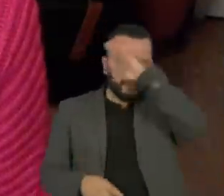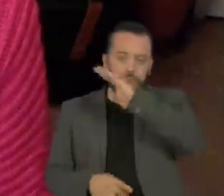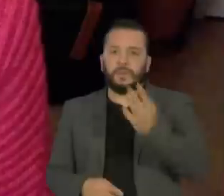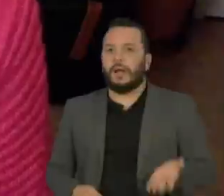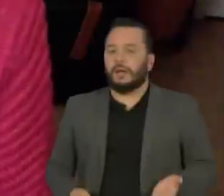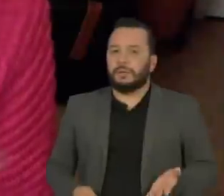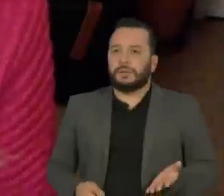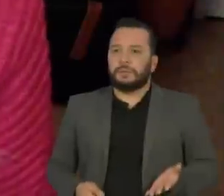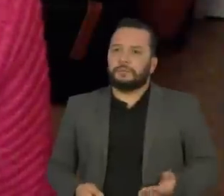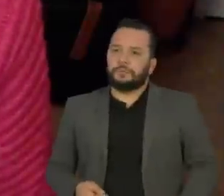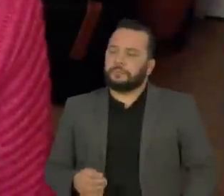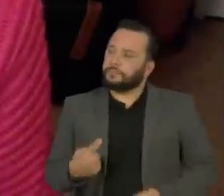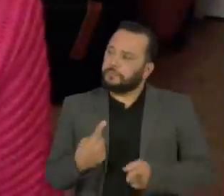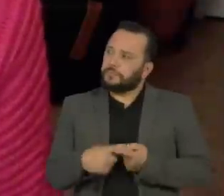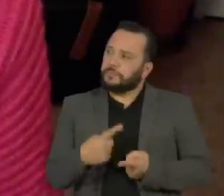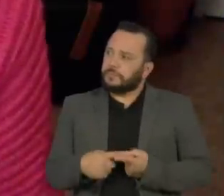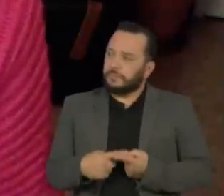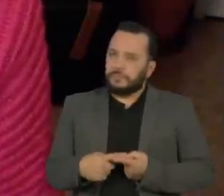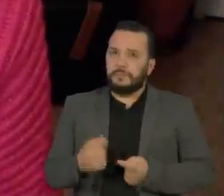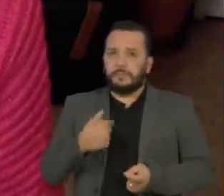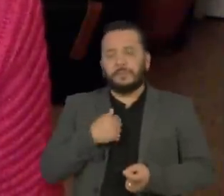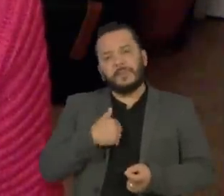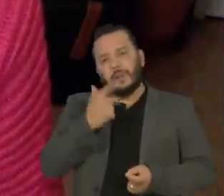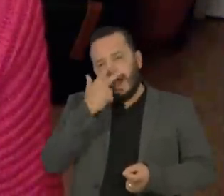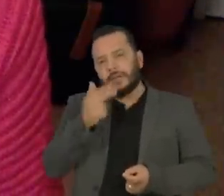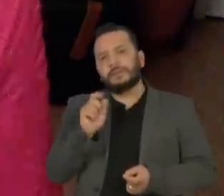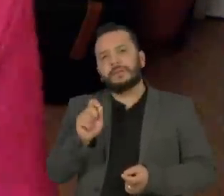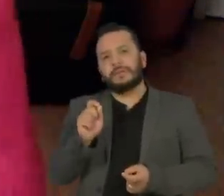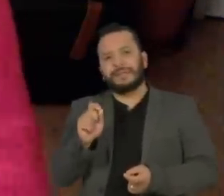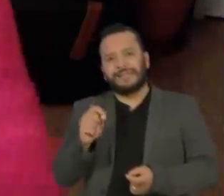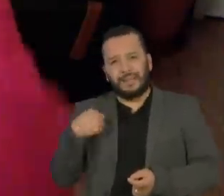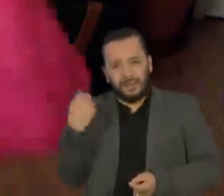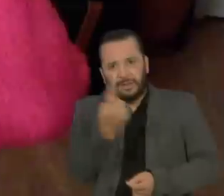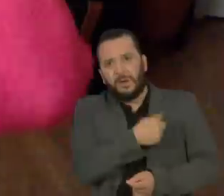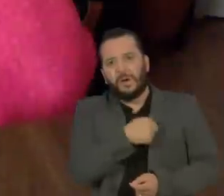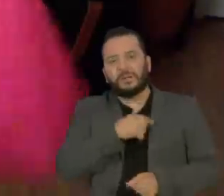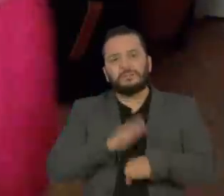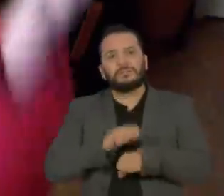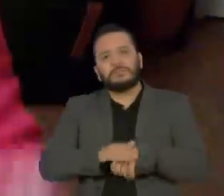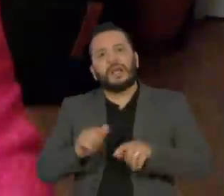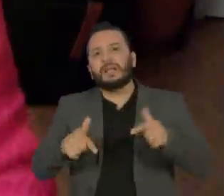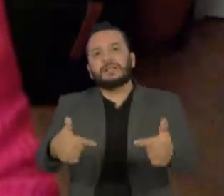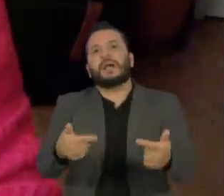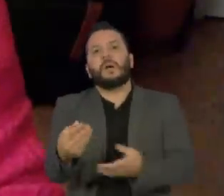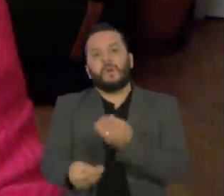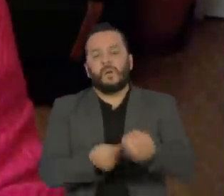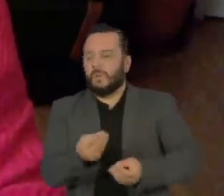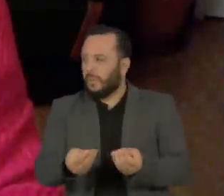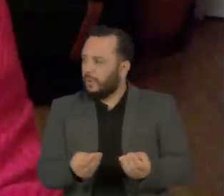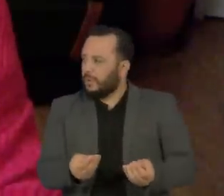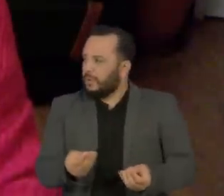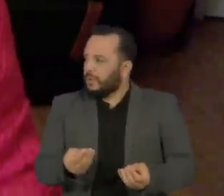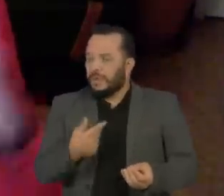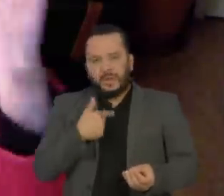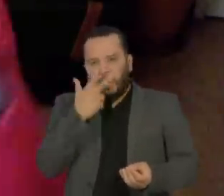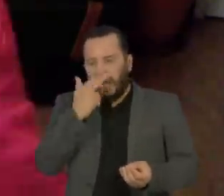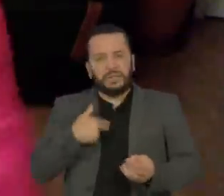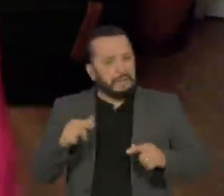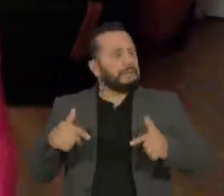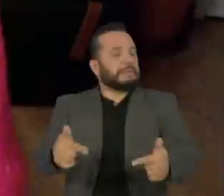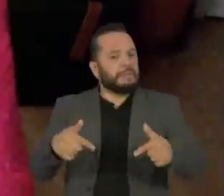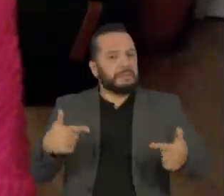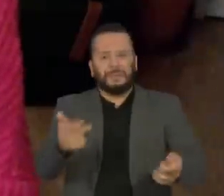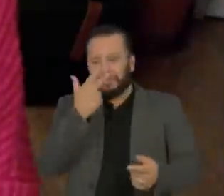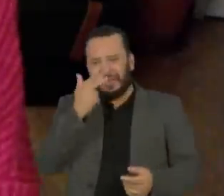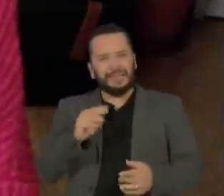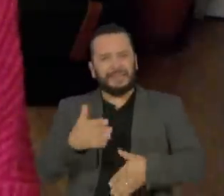Porque eu, eu às vezes acho que é a única coisa que a gente pode fazer, às vezes acho que isso não vai dar em nada, eu tenho essa